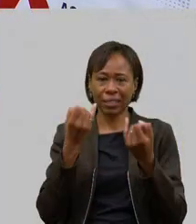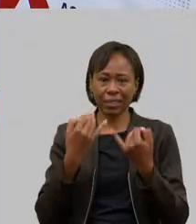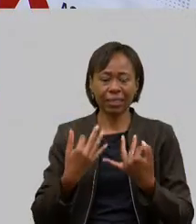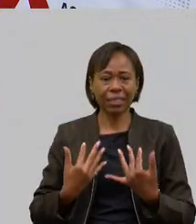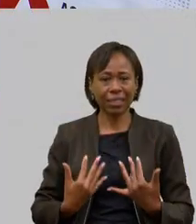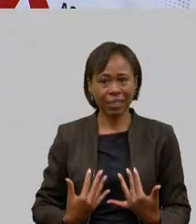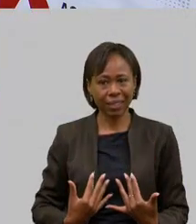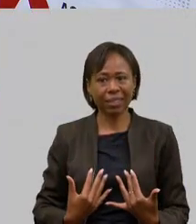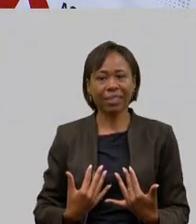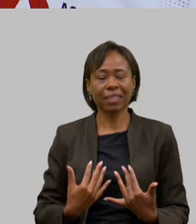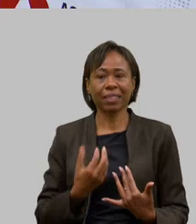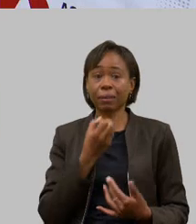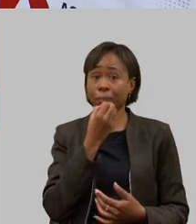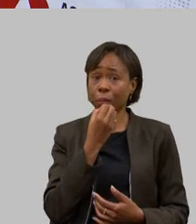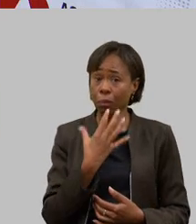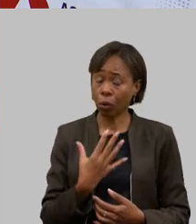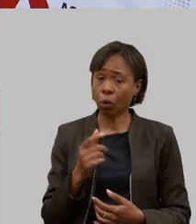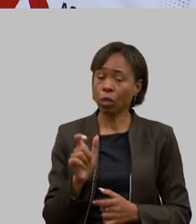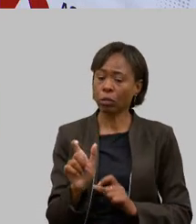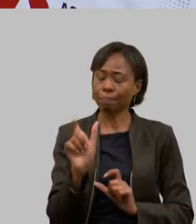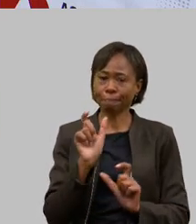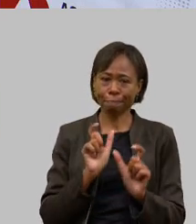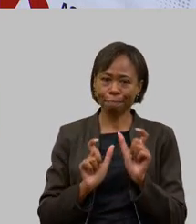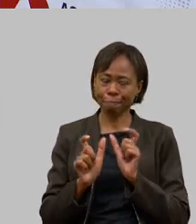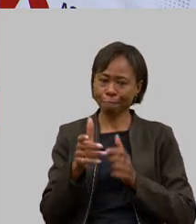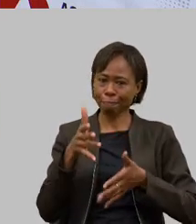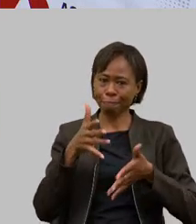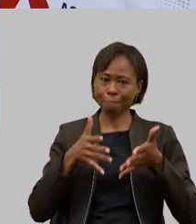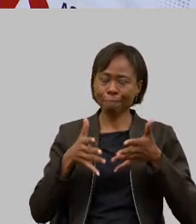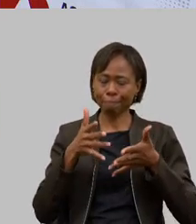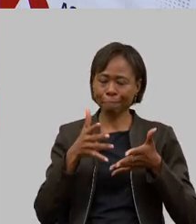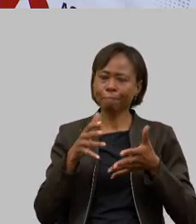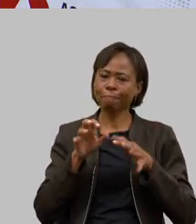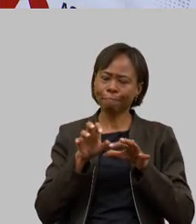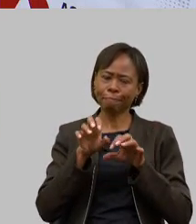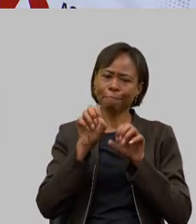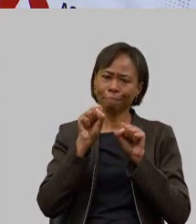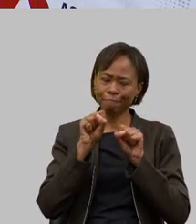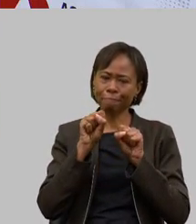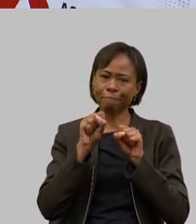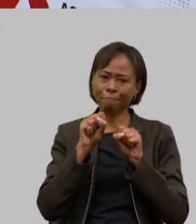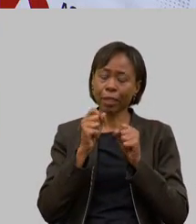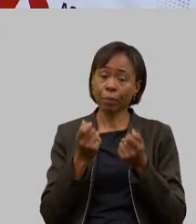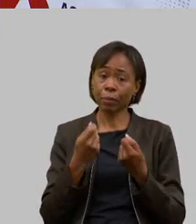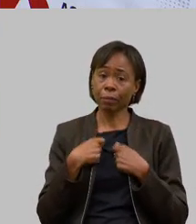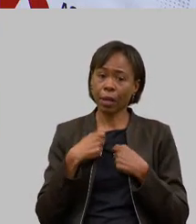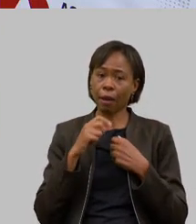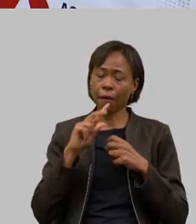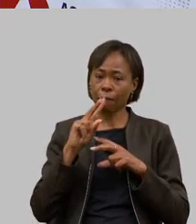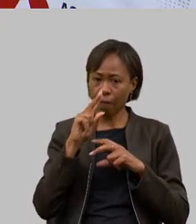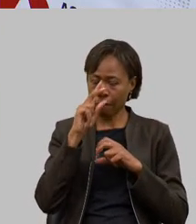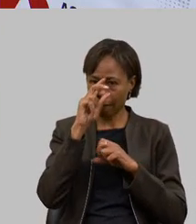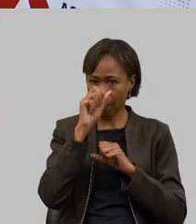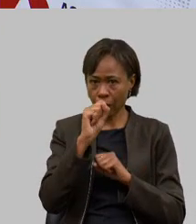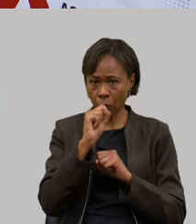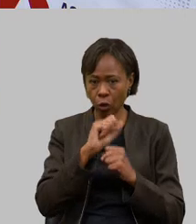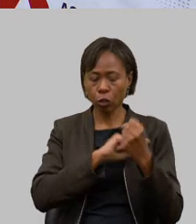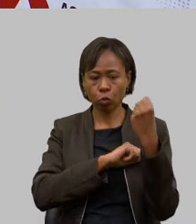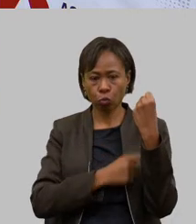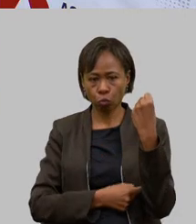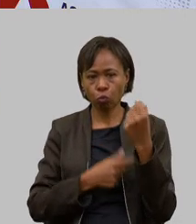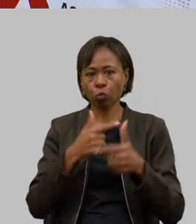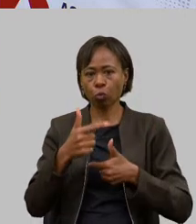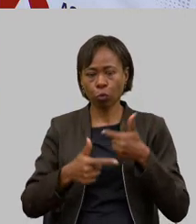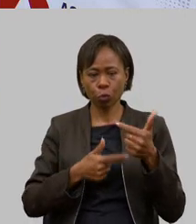muito bem a sua fala absorvo tudo isso e me dá muita força para continuar o trabalho junto com a equipe que aqui se